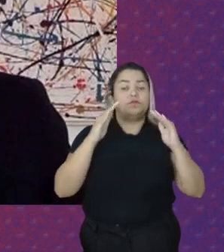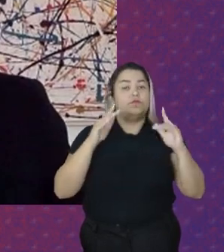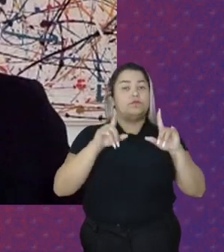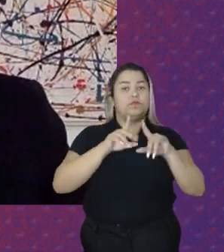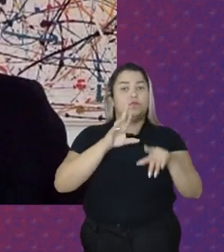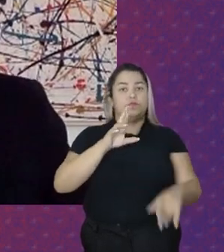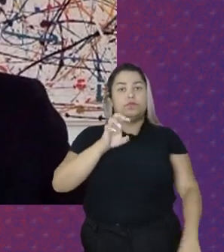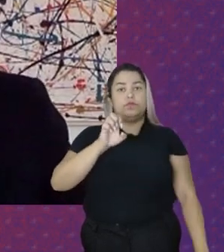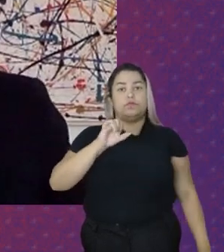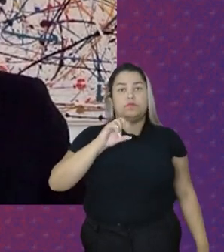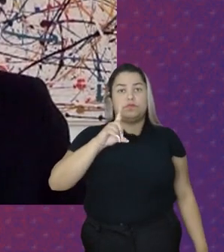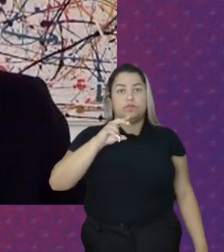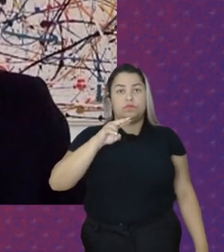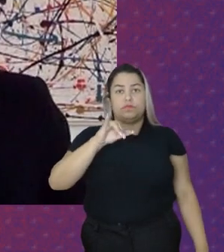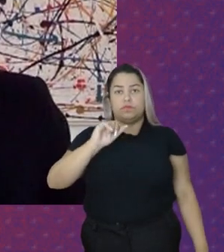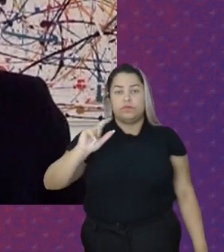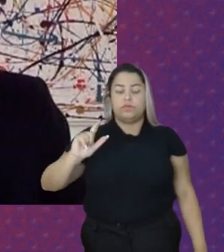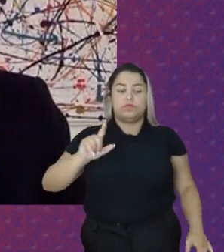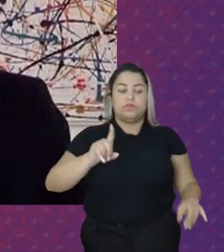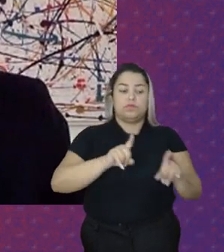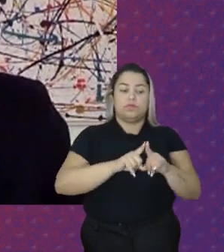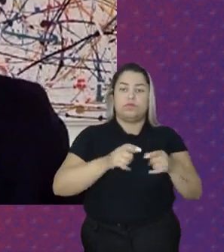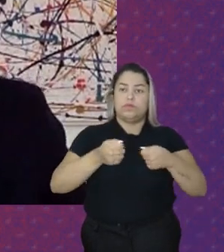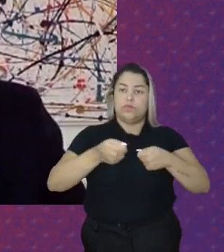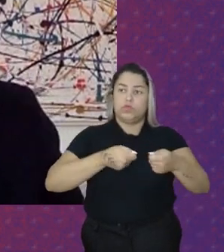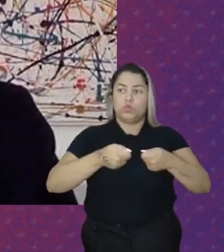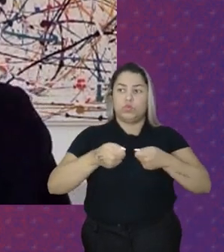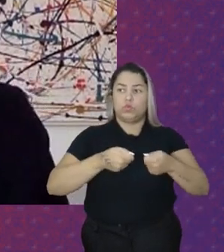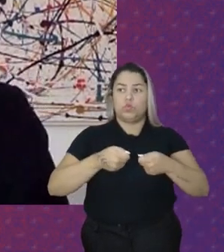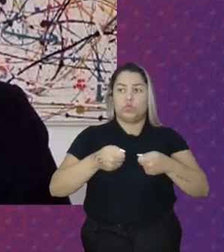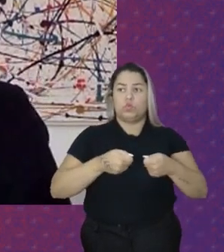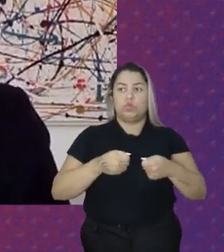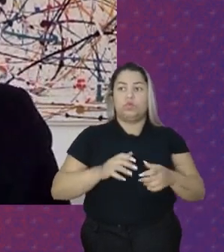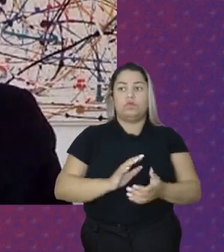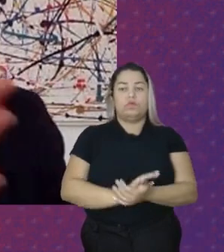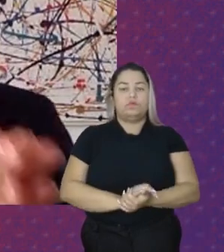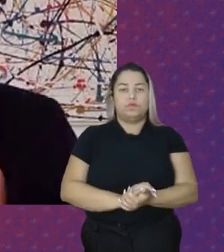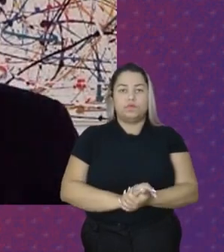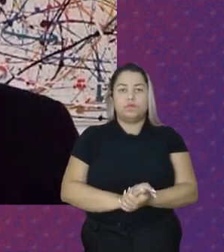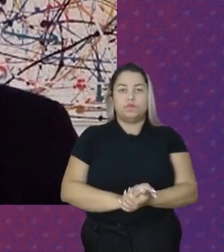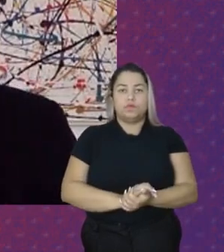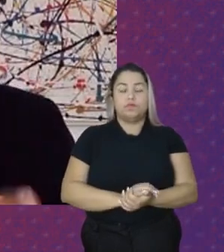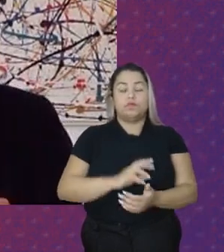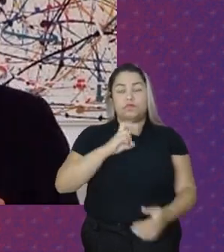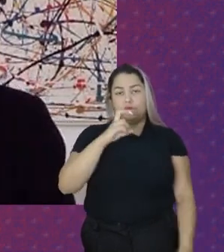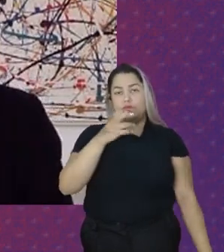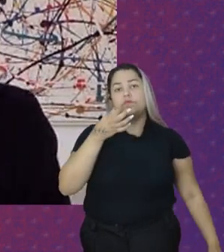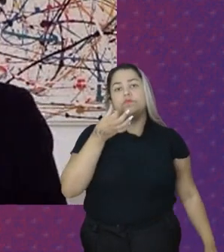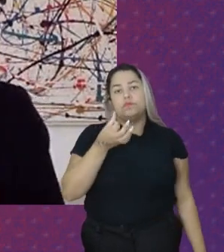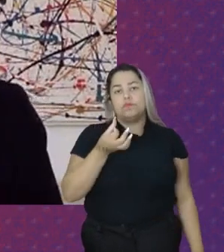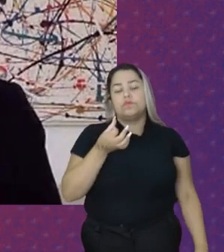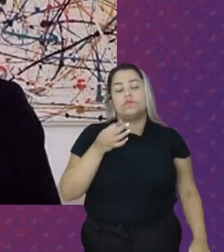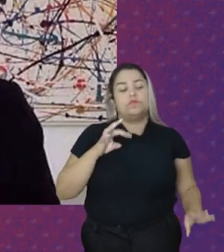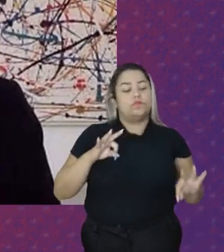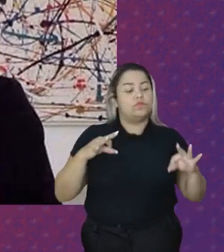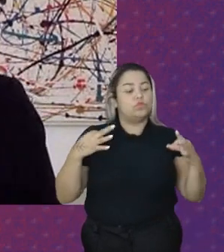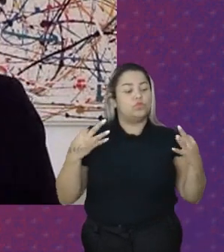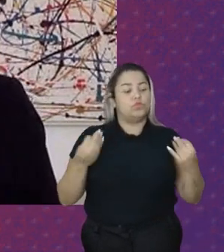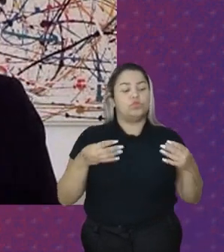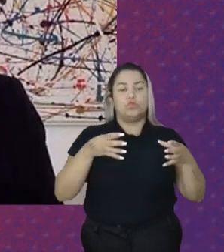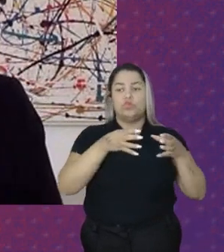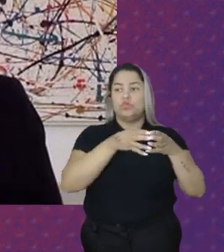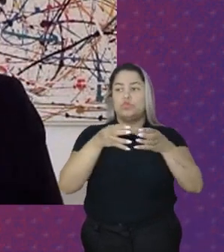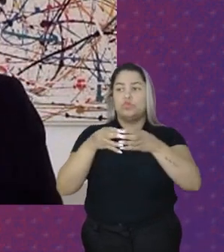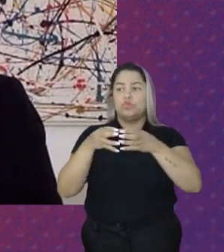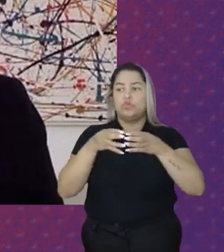A serviço Da administração Do condomínio Então A partir De 56 Todas Essas classes